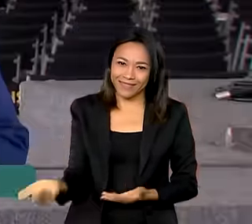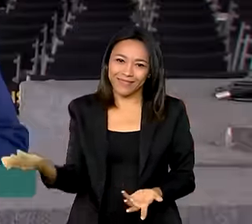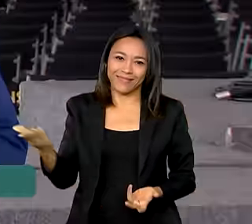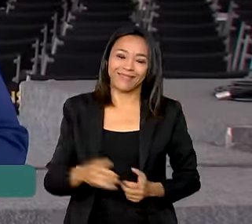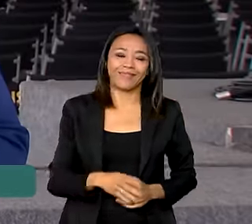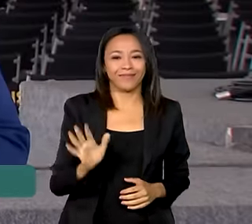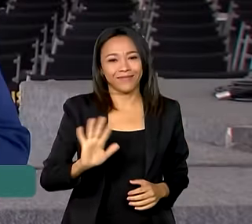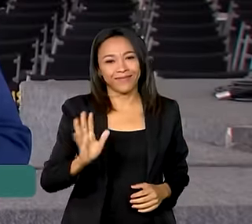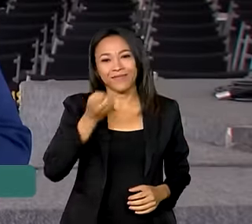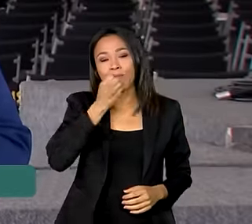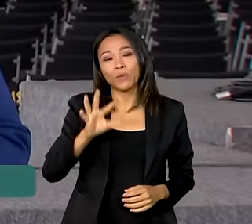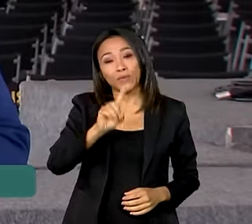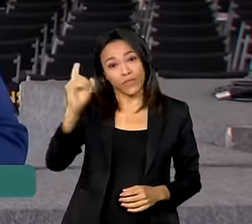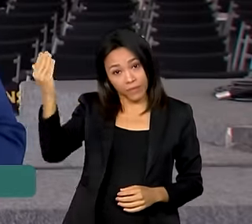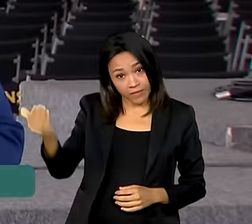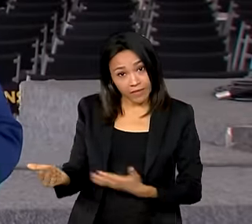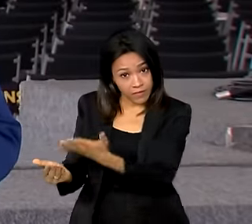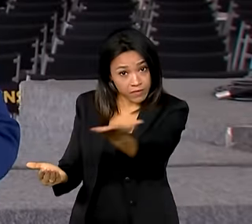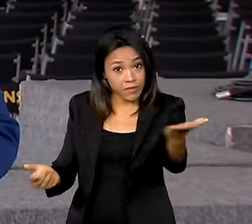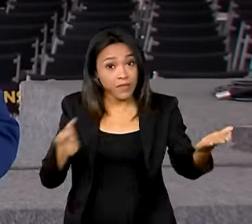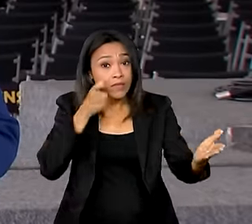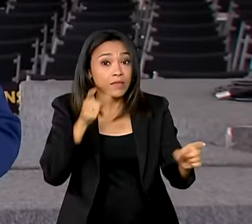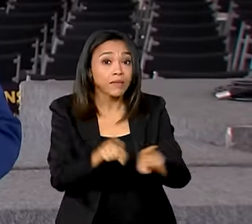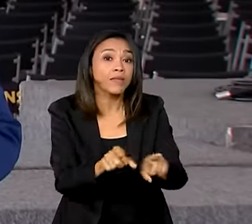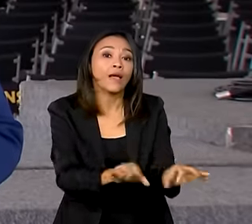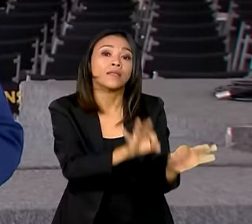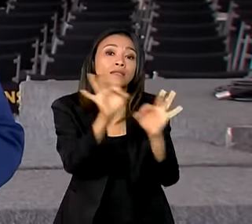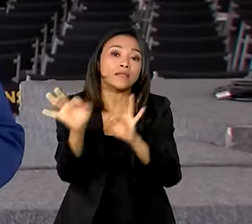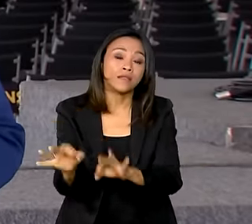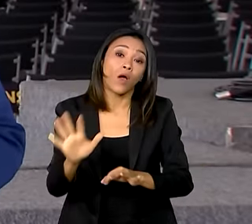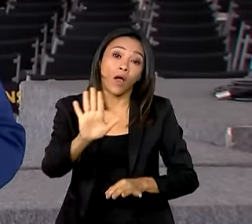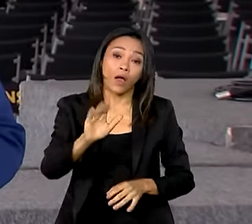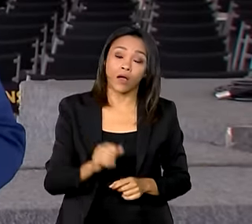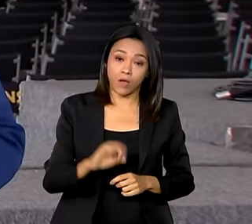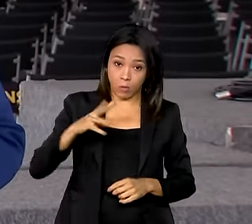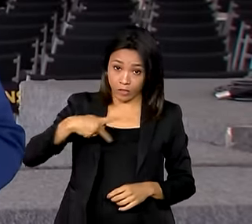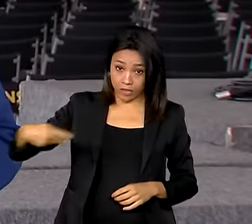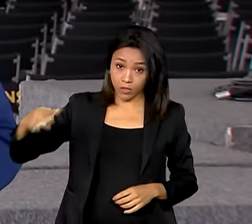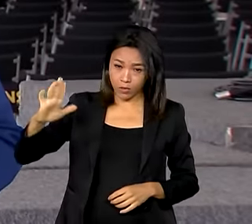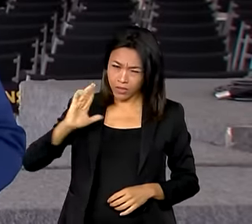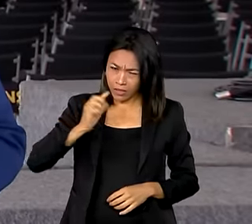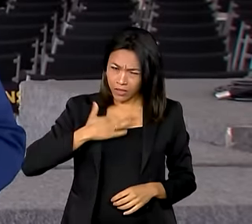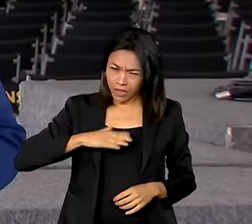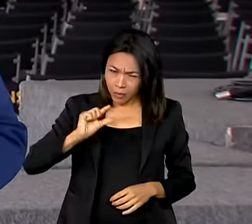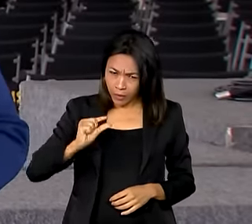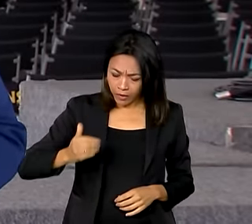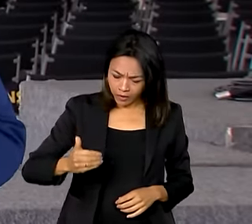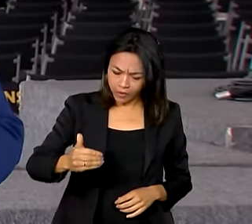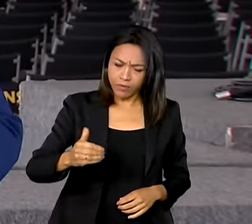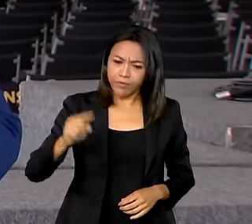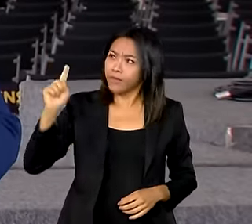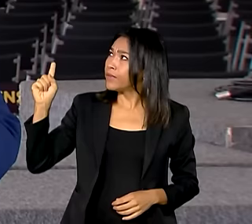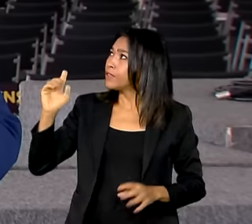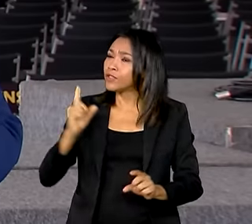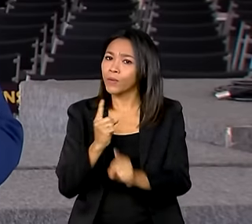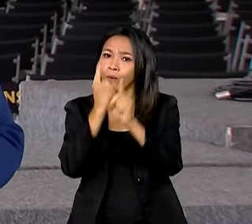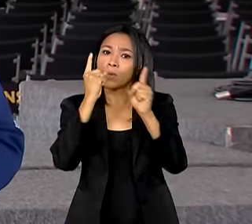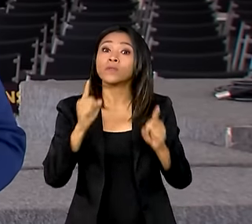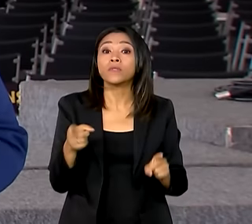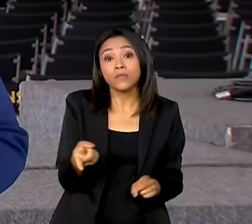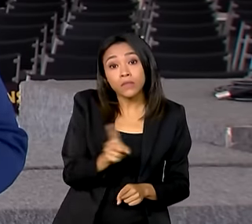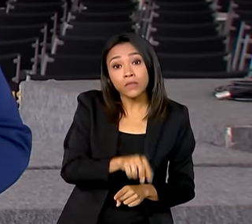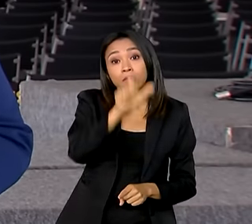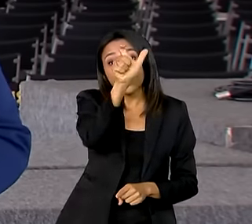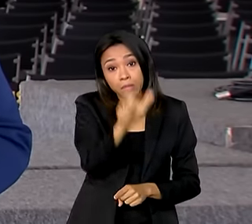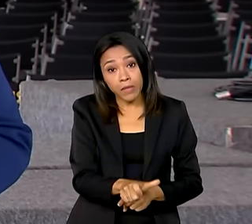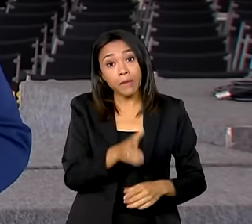Karine, bom dia para você, bom dia a todos que nos acompanham. Pois é, o presidente Lula vai participar daqui a pouquinho deste evento. Além do presidente Lula, também vão